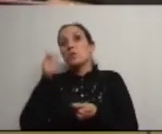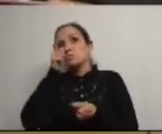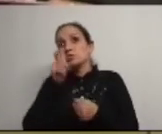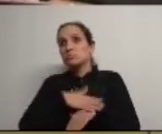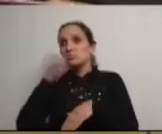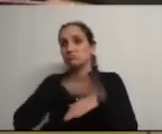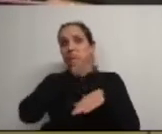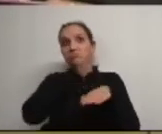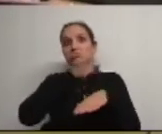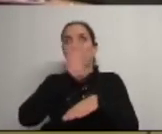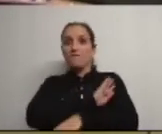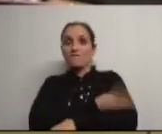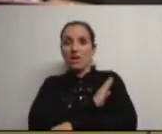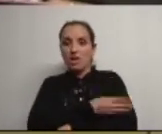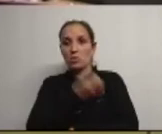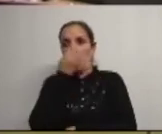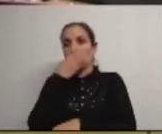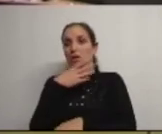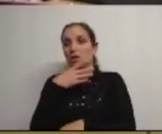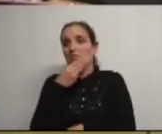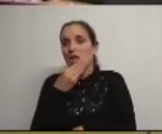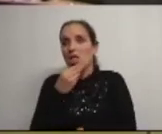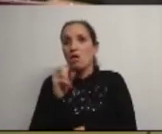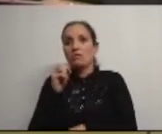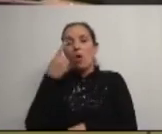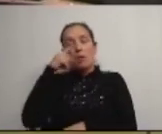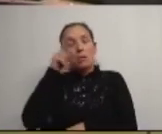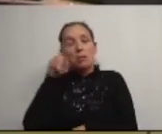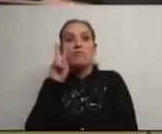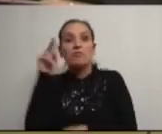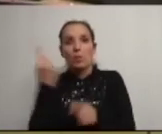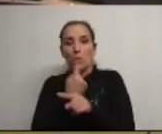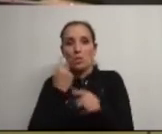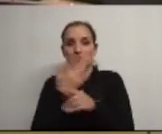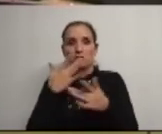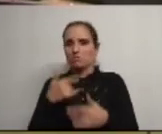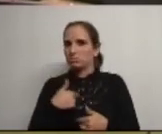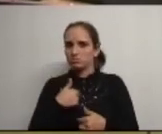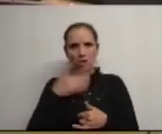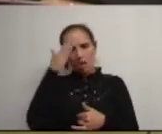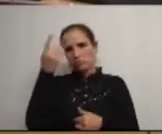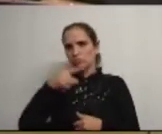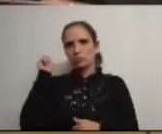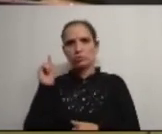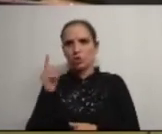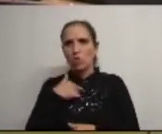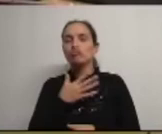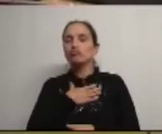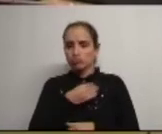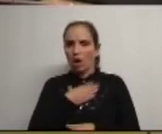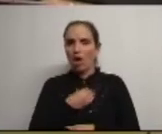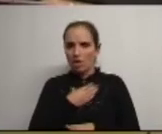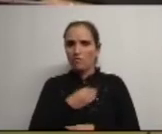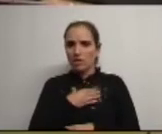Ágda todas para Aveiro ou para Albergaria ou para Oliveira do Bairro ver espetáculos não é esse conceito que eu tenho eu gostaria que